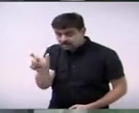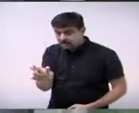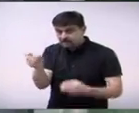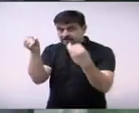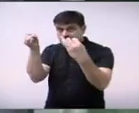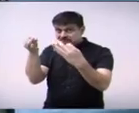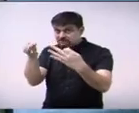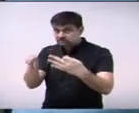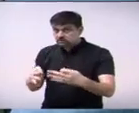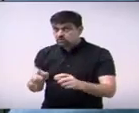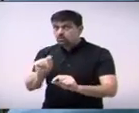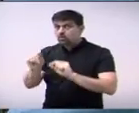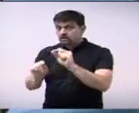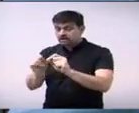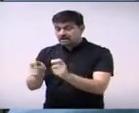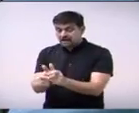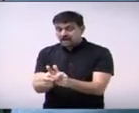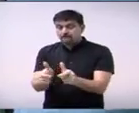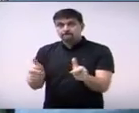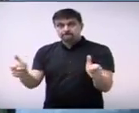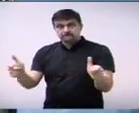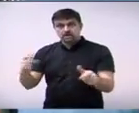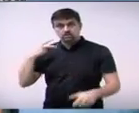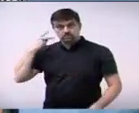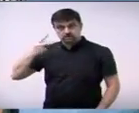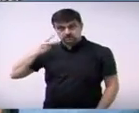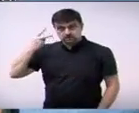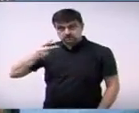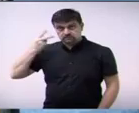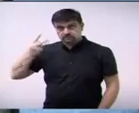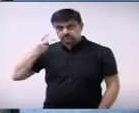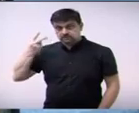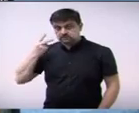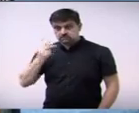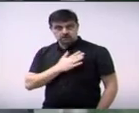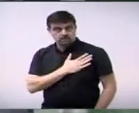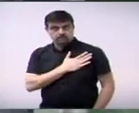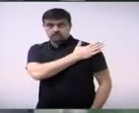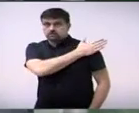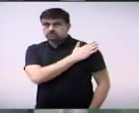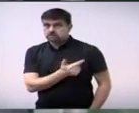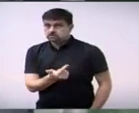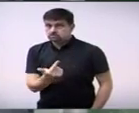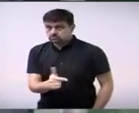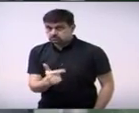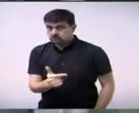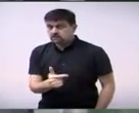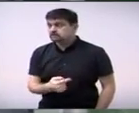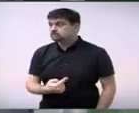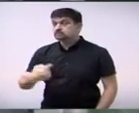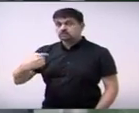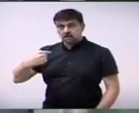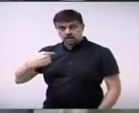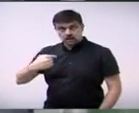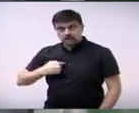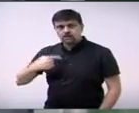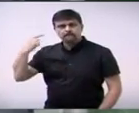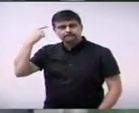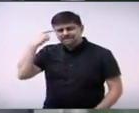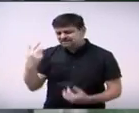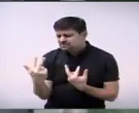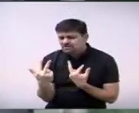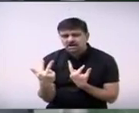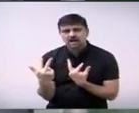aqui, então eu quero dizer que repudio também a maneira